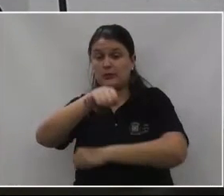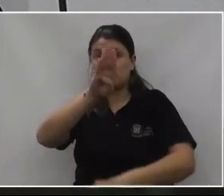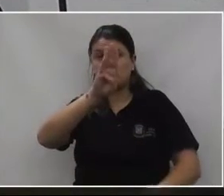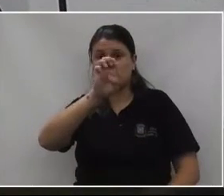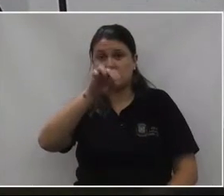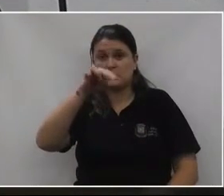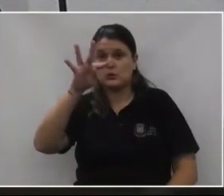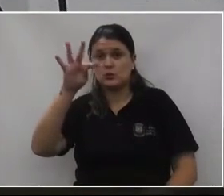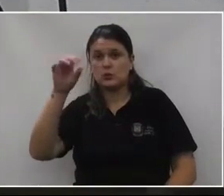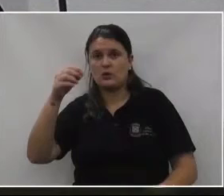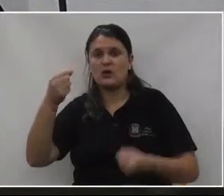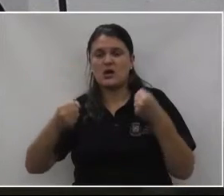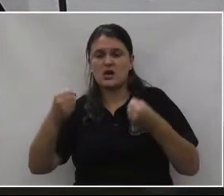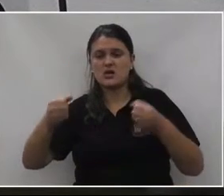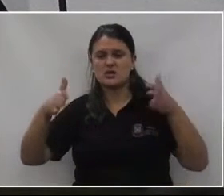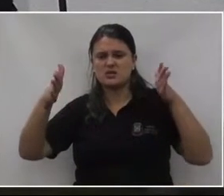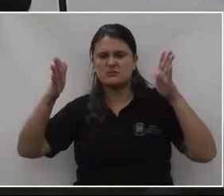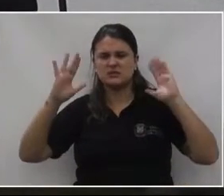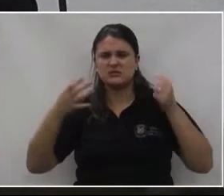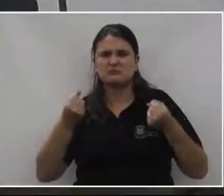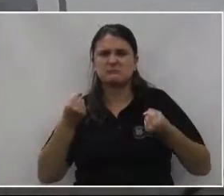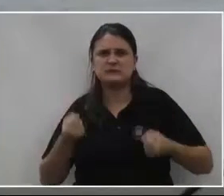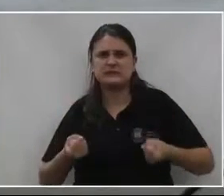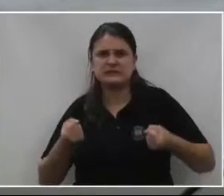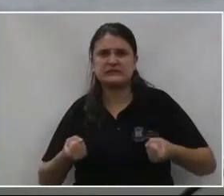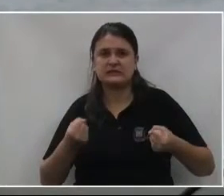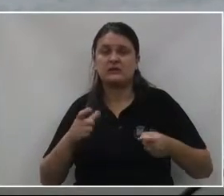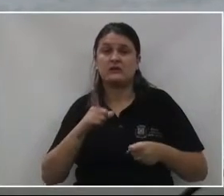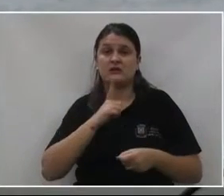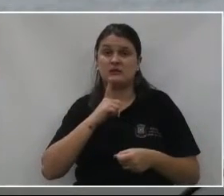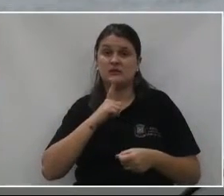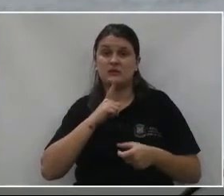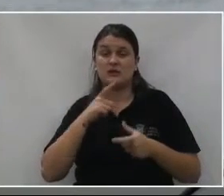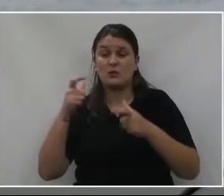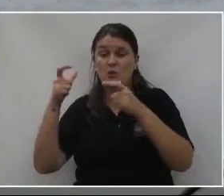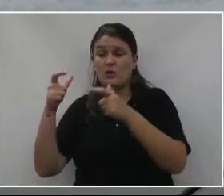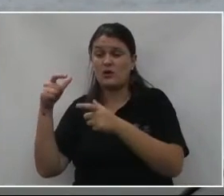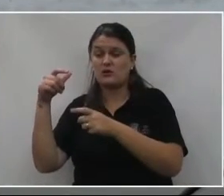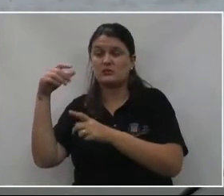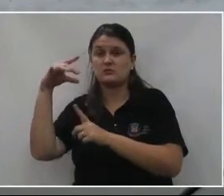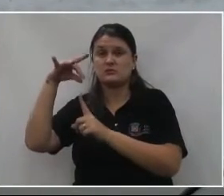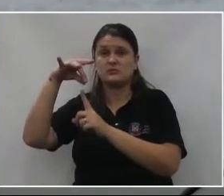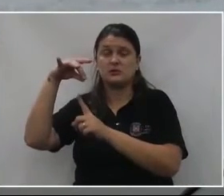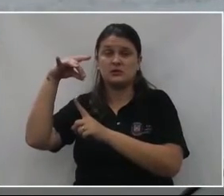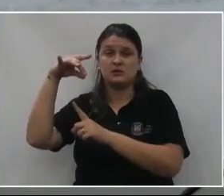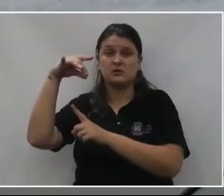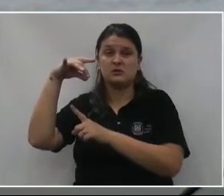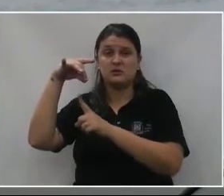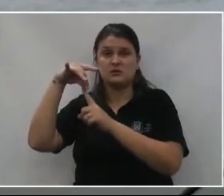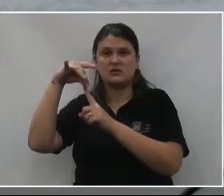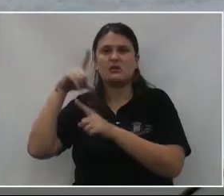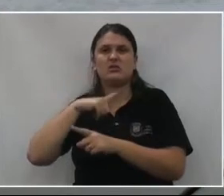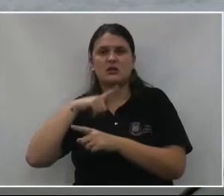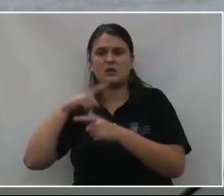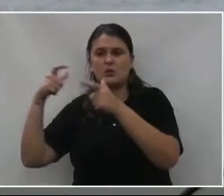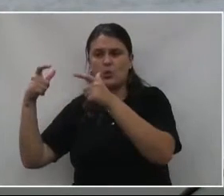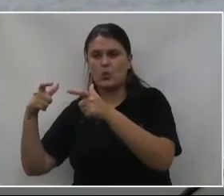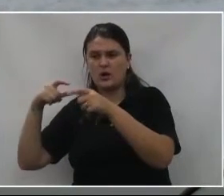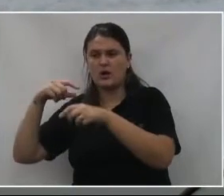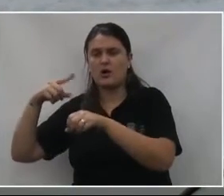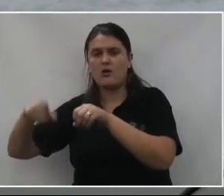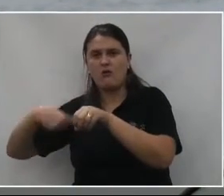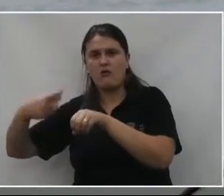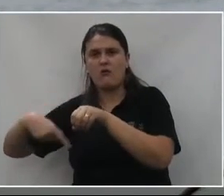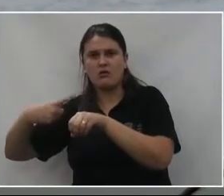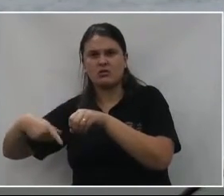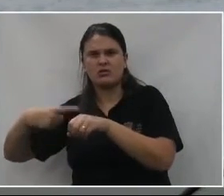certeza é as carretas pesadas, só que ali tem um ponto de ônibus, tem uma borracharia ali, então a carreta ali é constante,